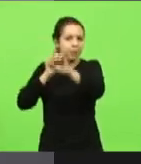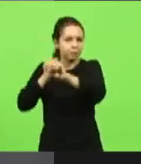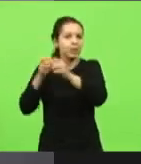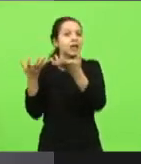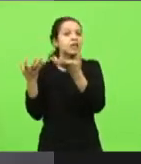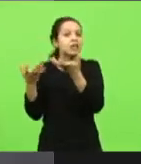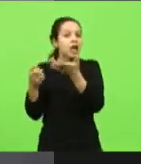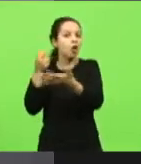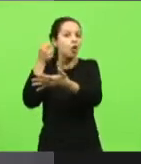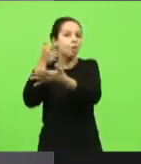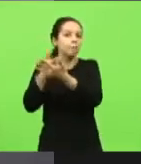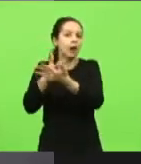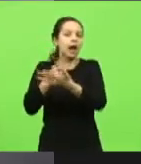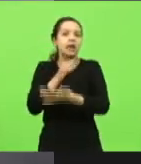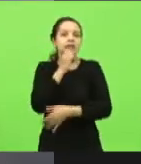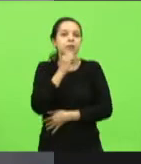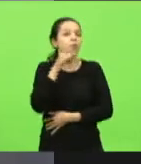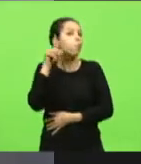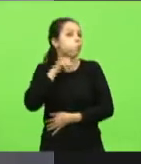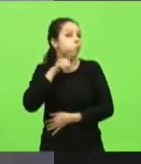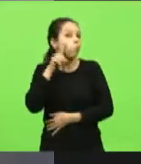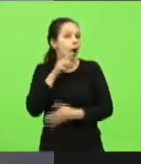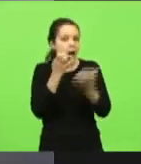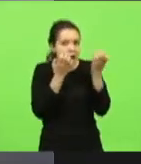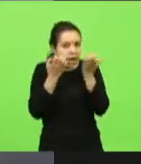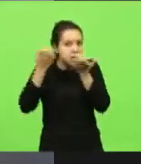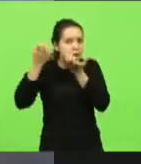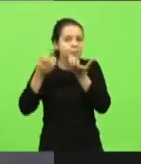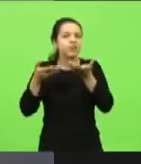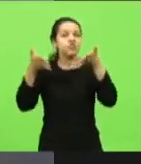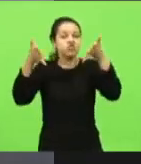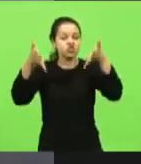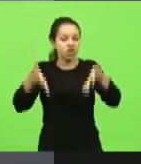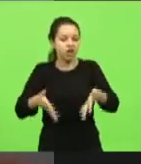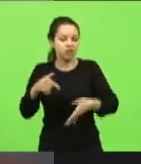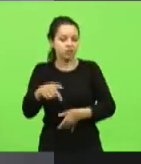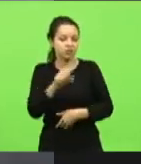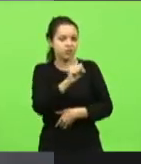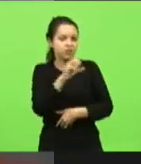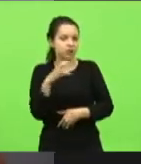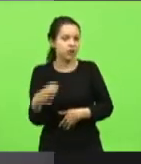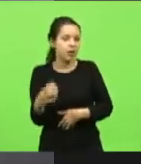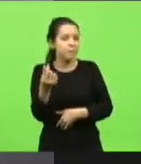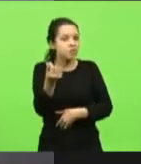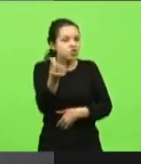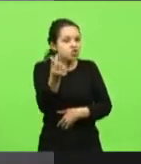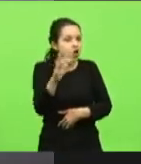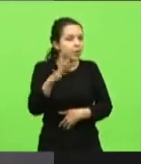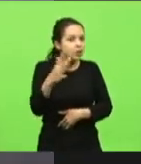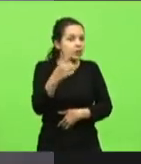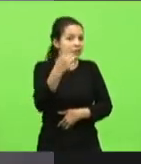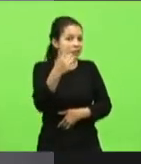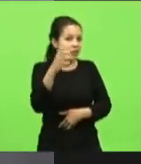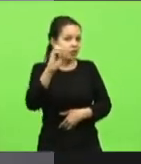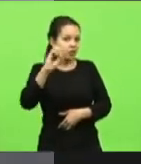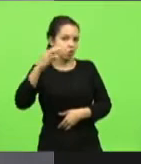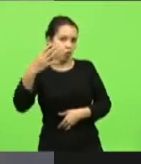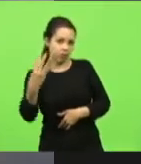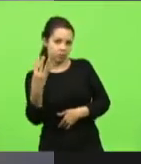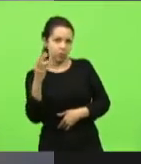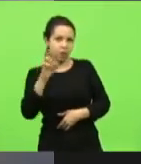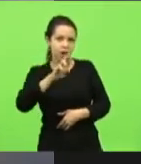milho dos Estados Unidos que deve chegar em Santa Catarina com um custo de 104 reais a saca